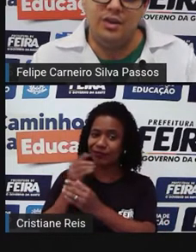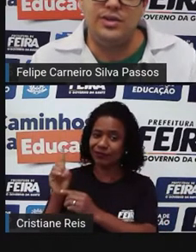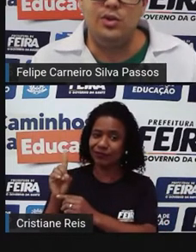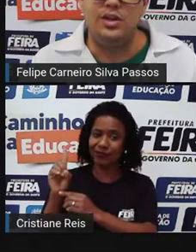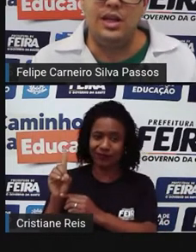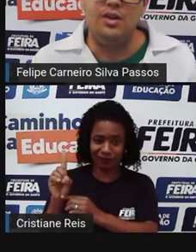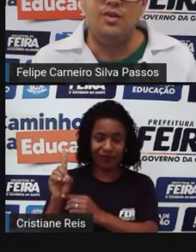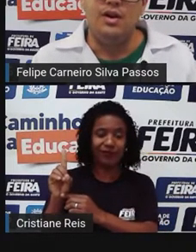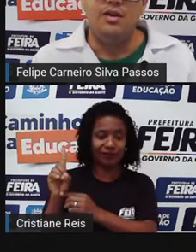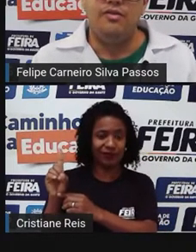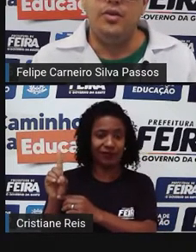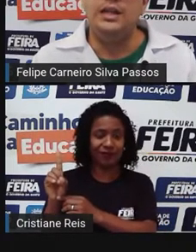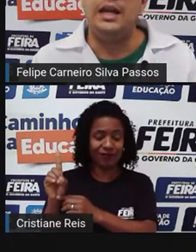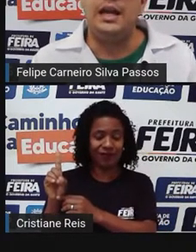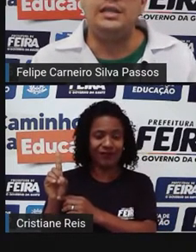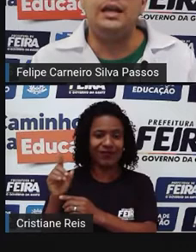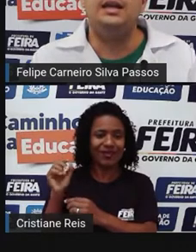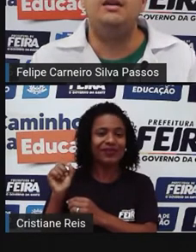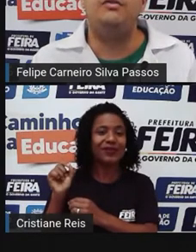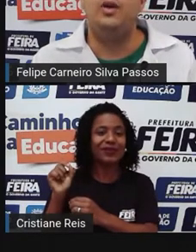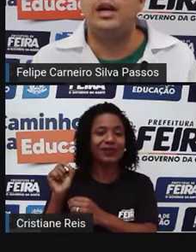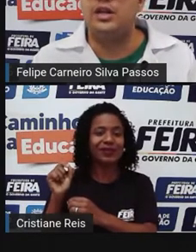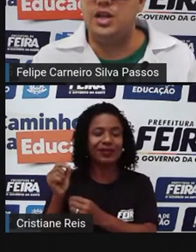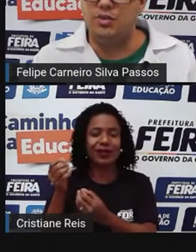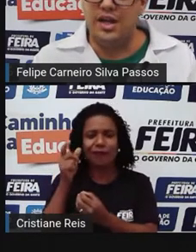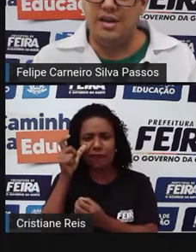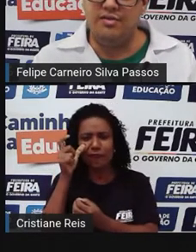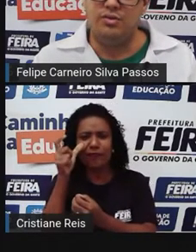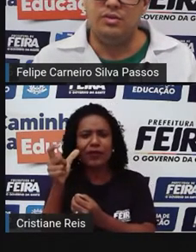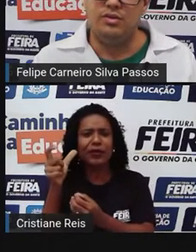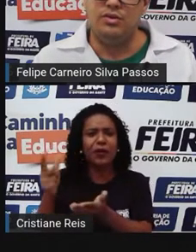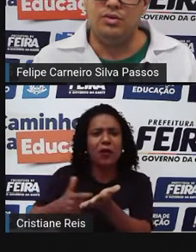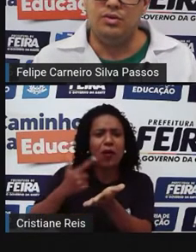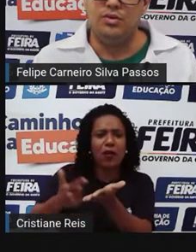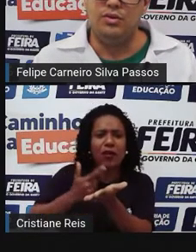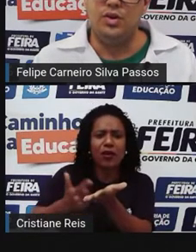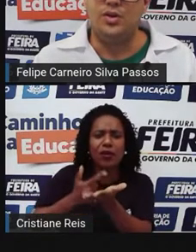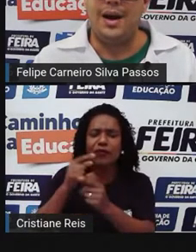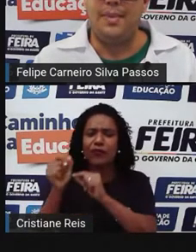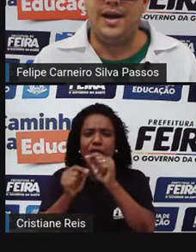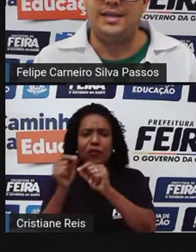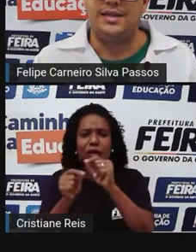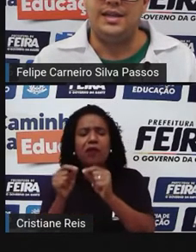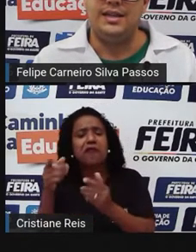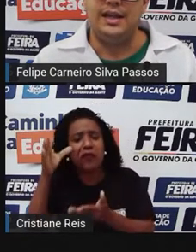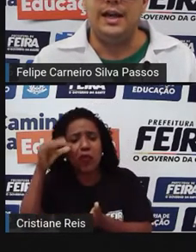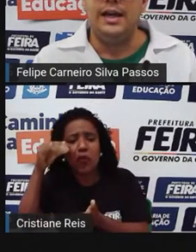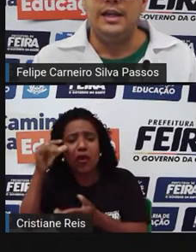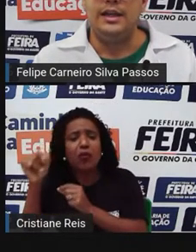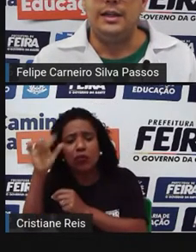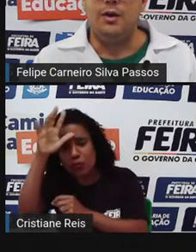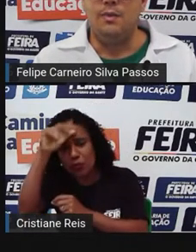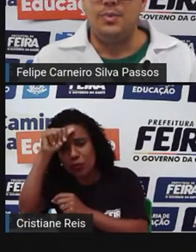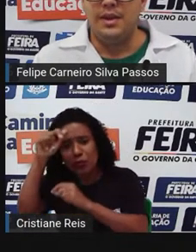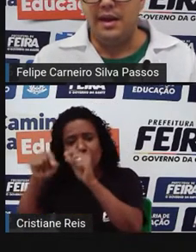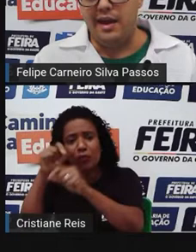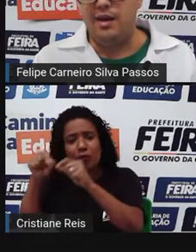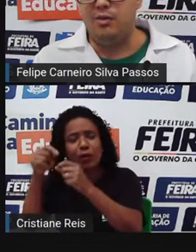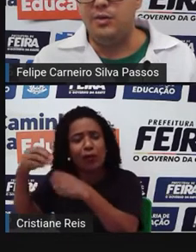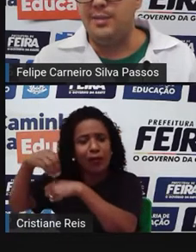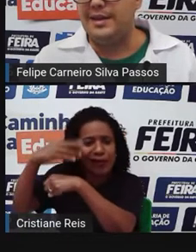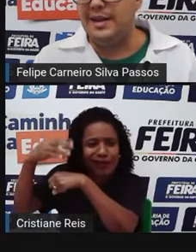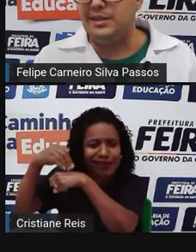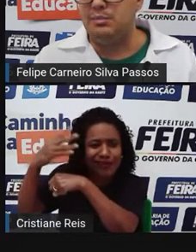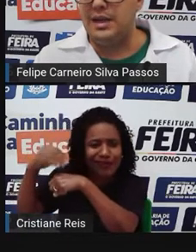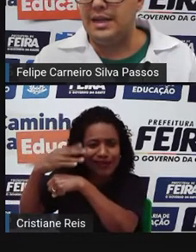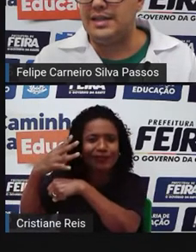né? Sair do seu trilho, foi o interesse. Ele queria ver o que é que tinha no livro do outro rapaz, né? Então, é